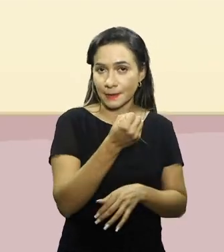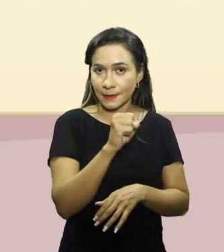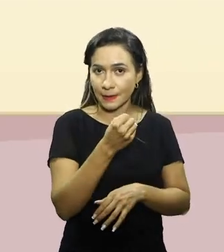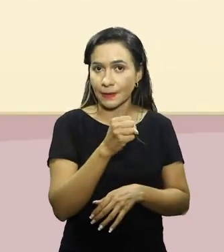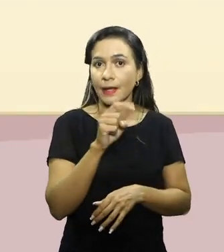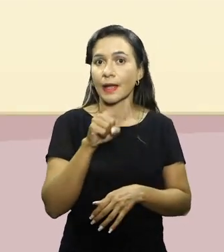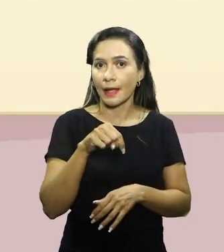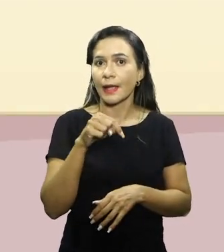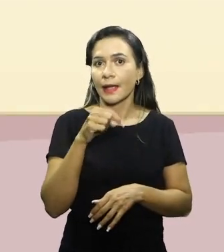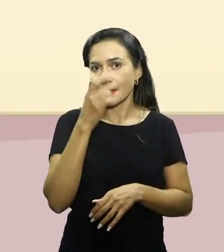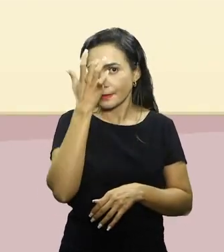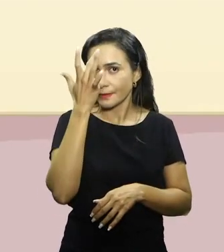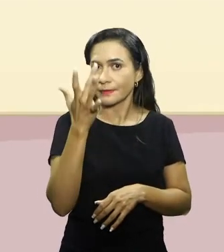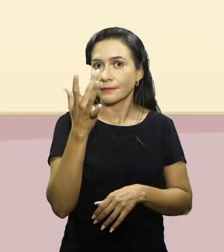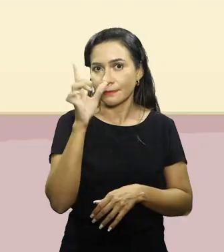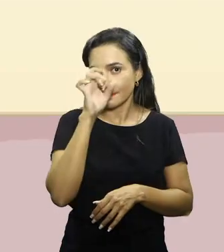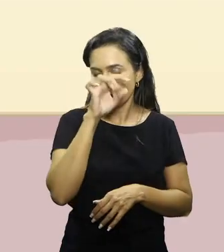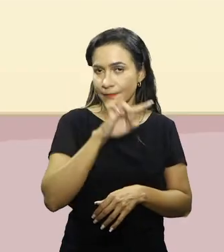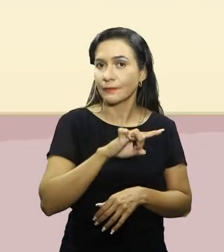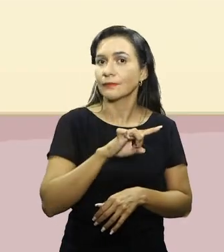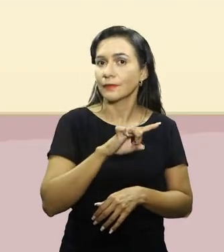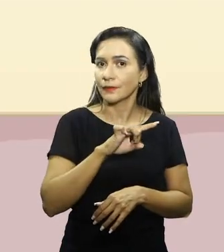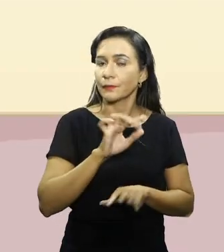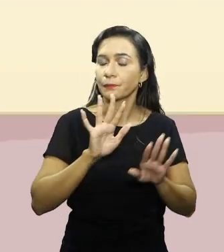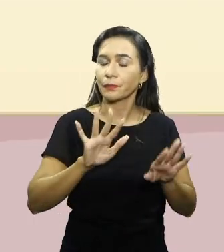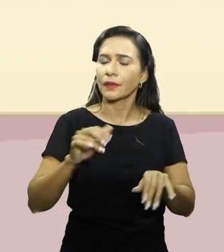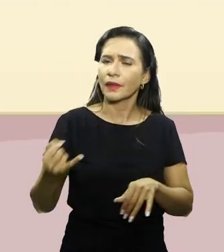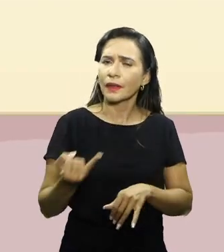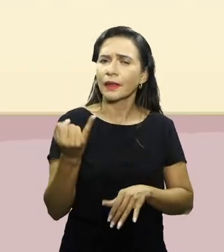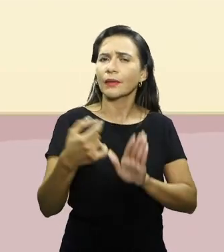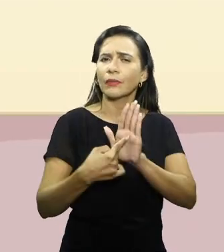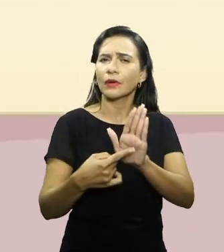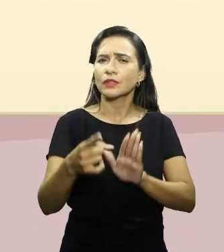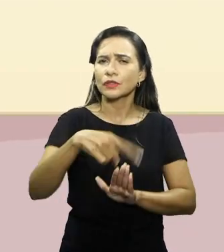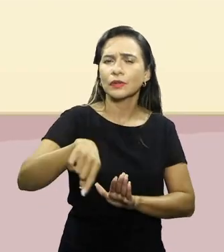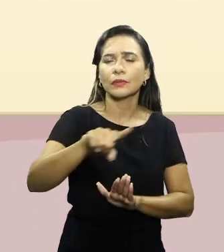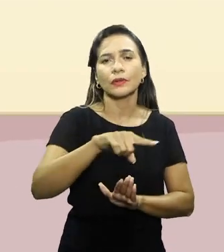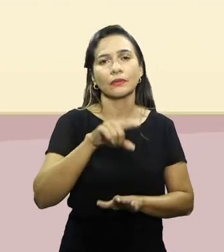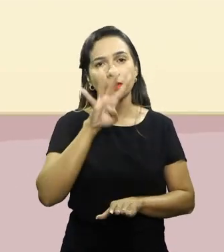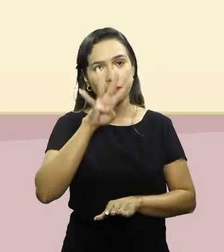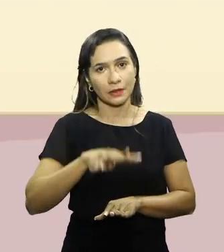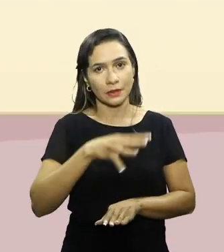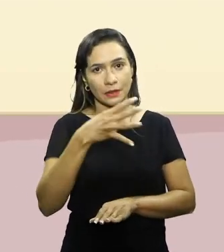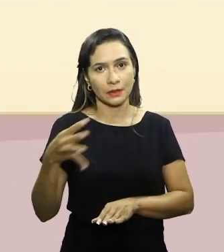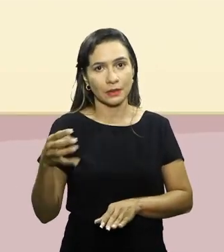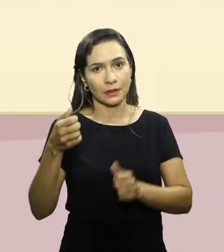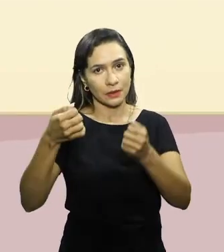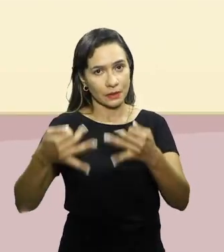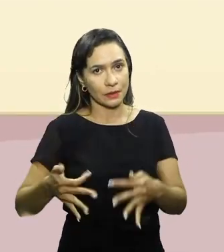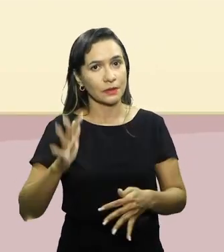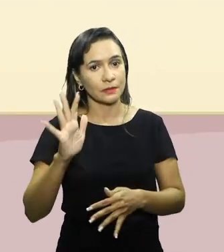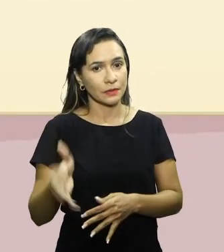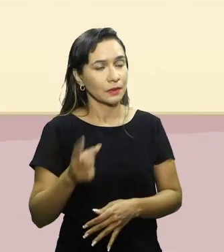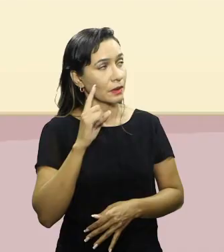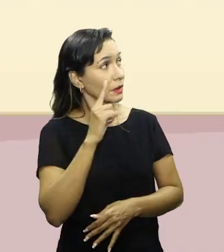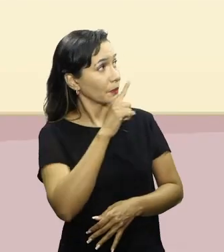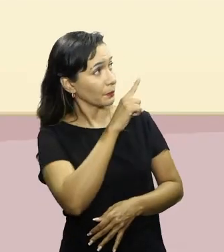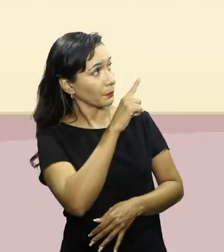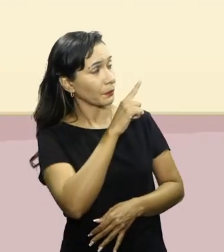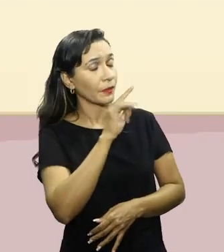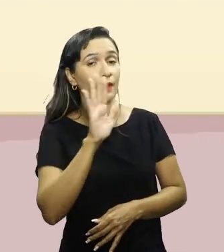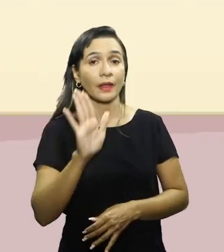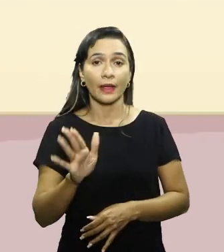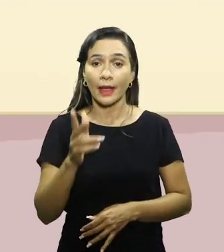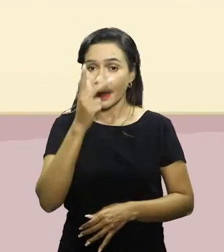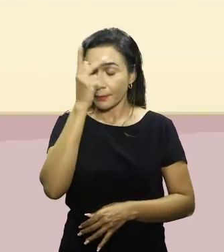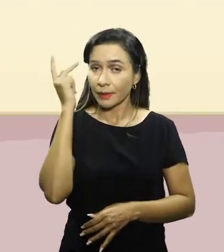Muito difícil, certo? É importante destacar, pessoal, que esse tipo de escala que eu expliquei para vocês agora, para aquele indivíduo que está